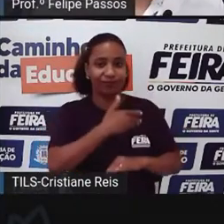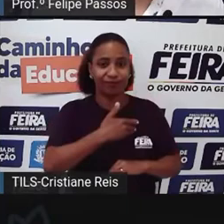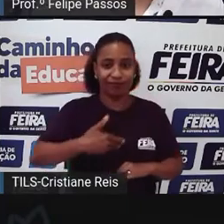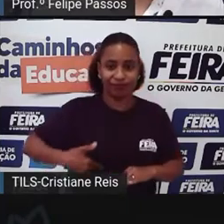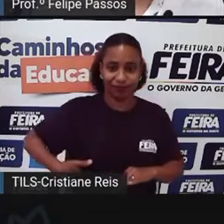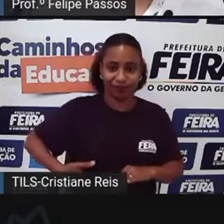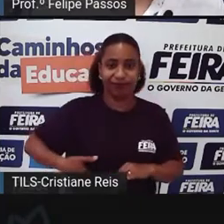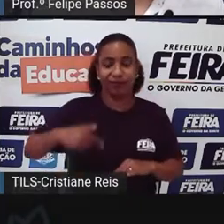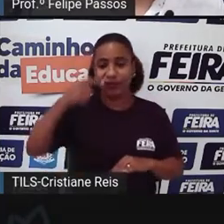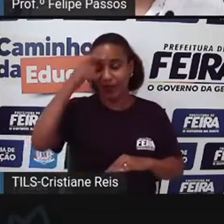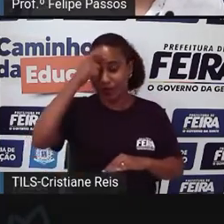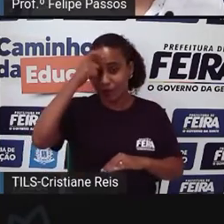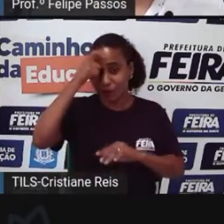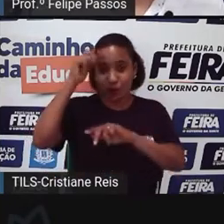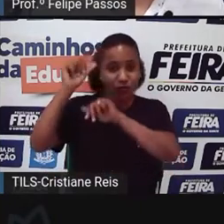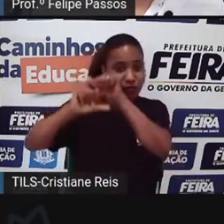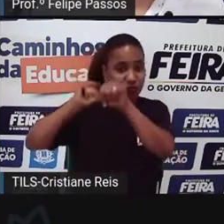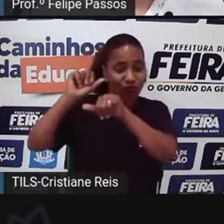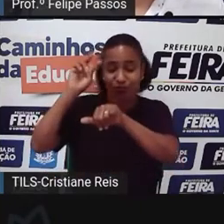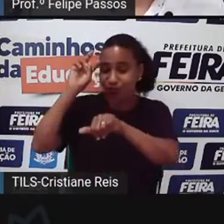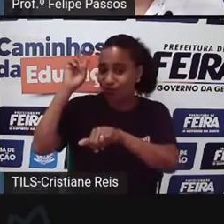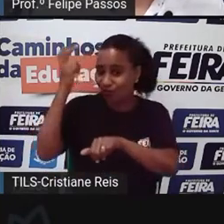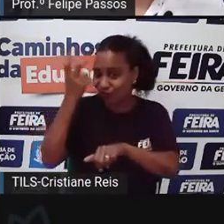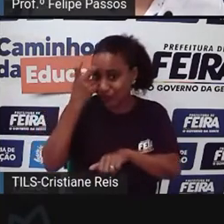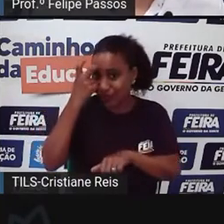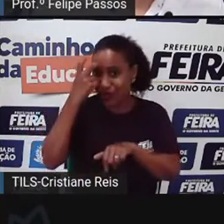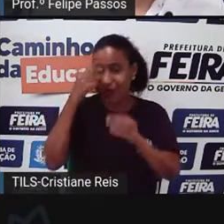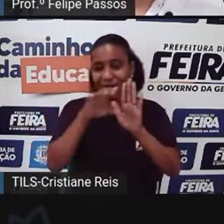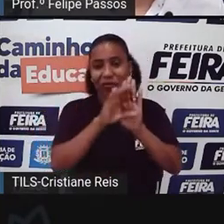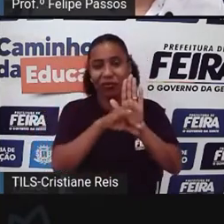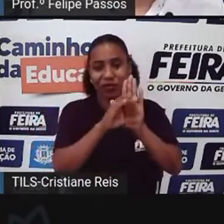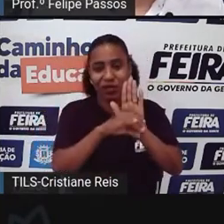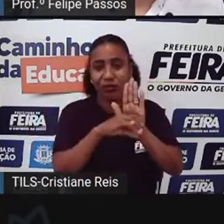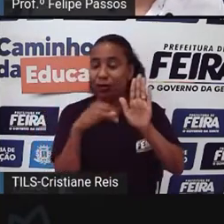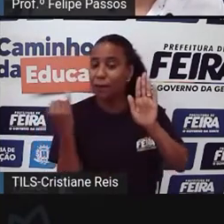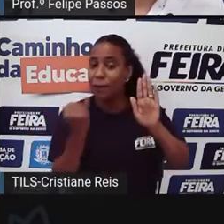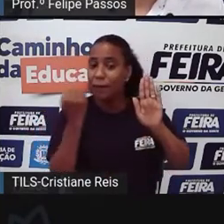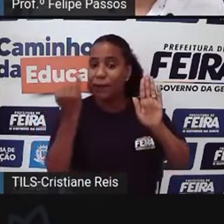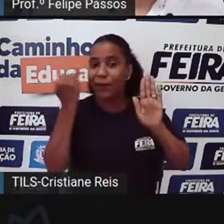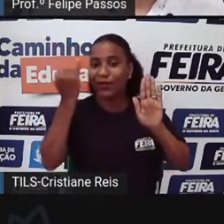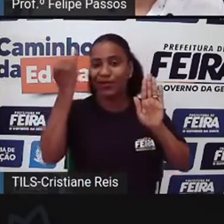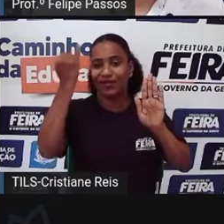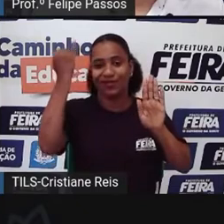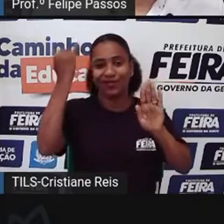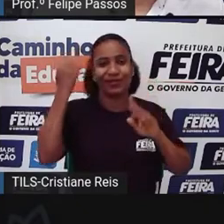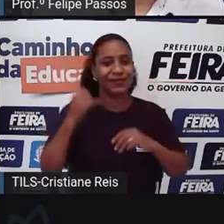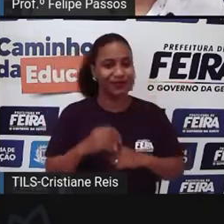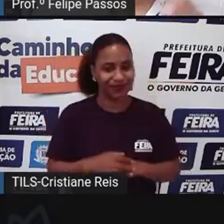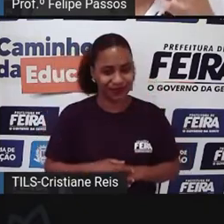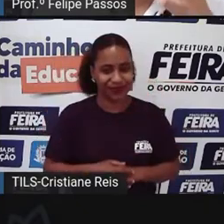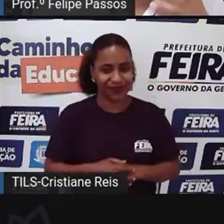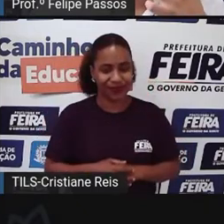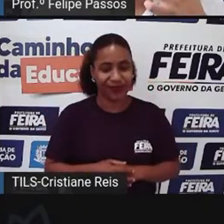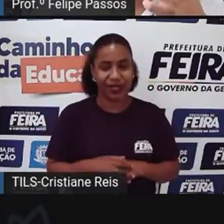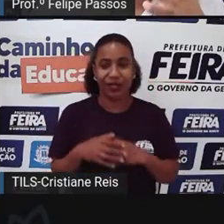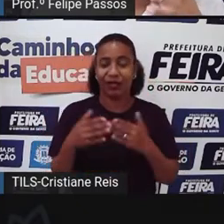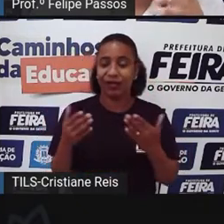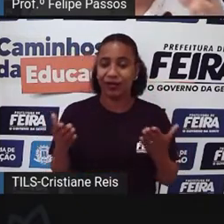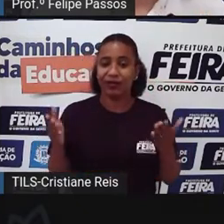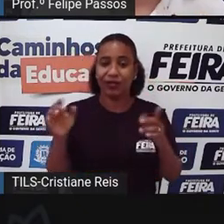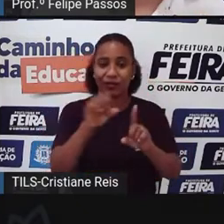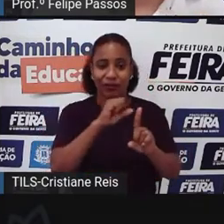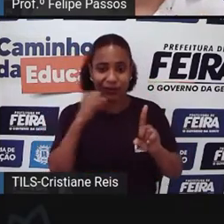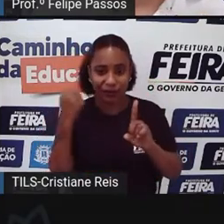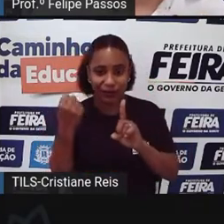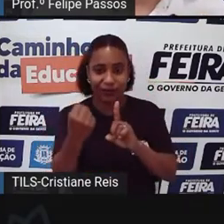mentalidade De conceitos Né De valores Então do mesmo jeito Que na sociedade A gente vê